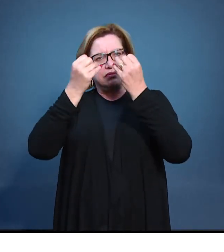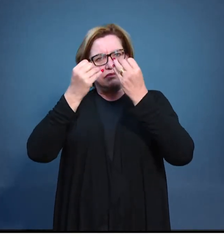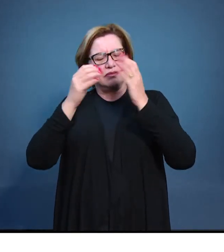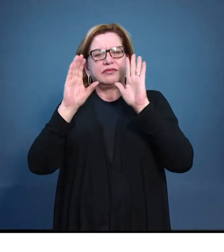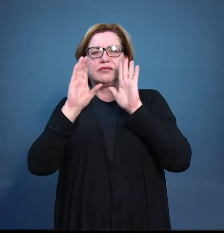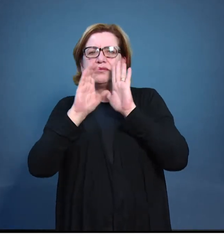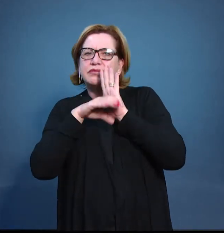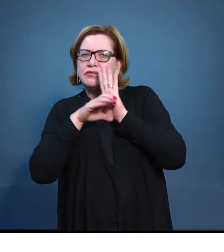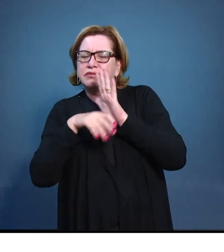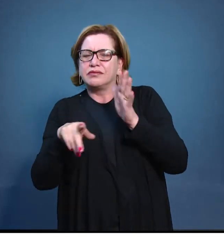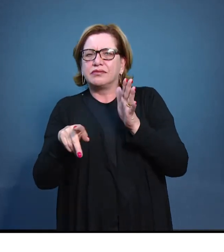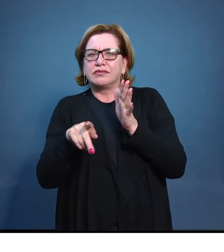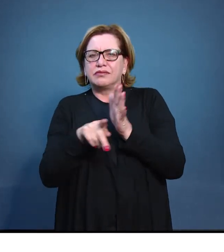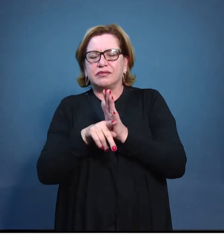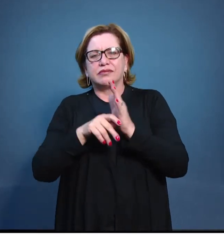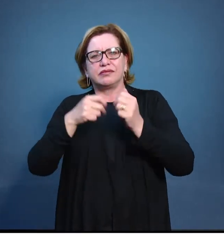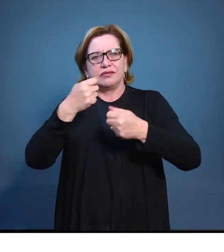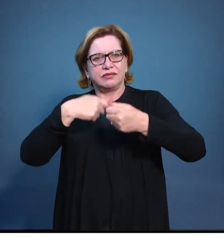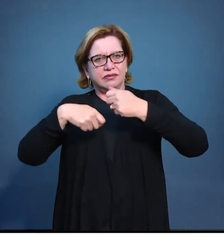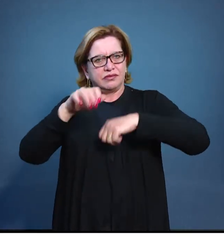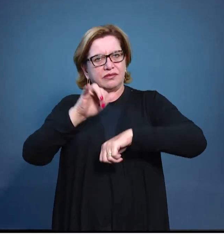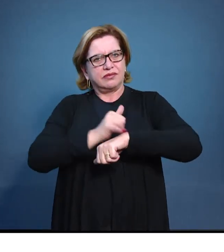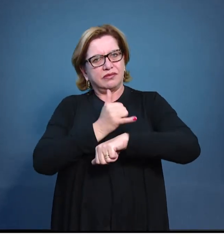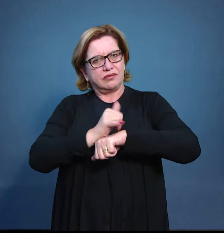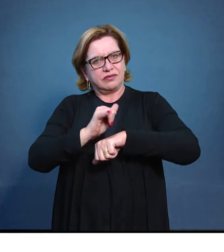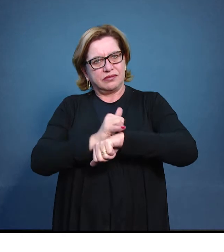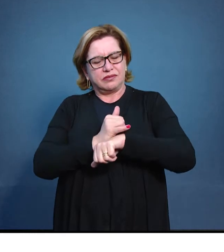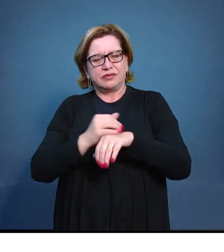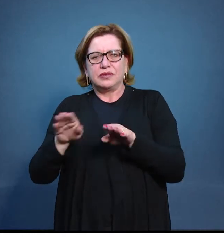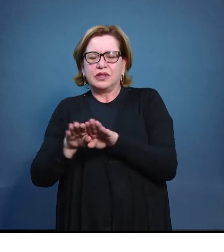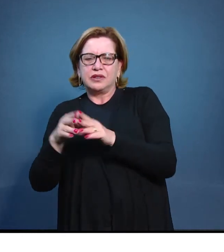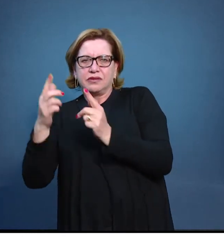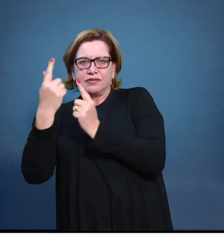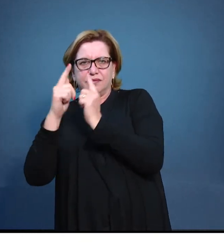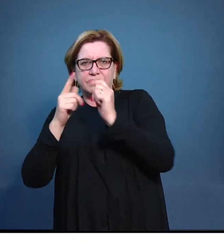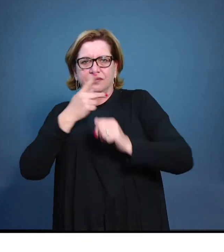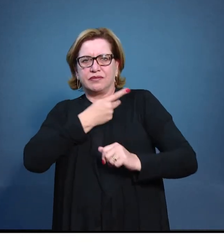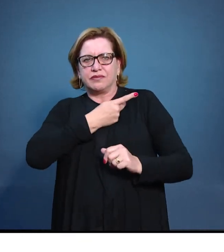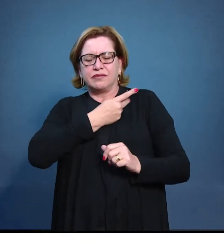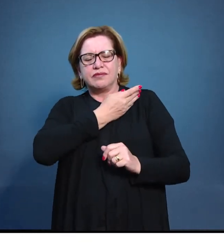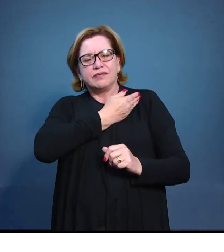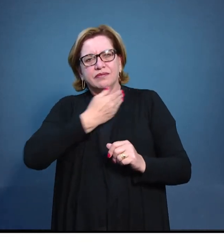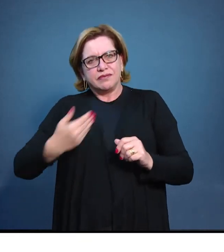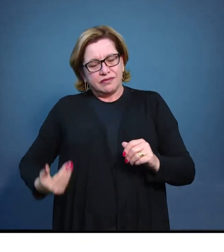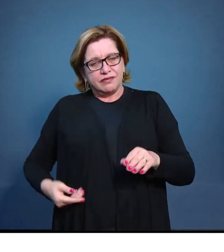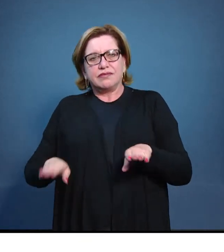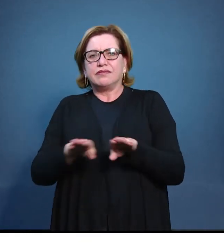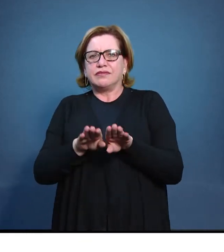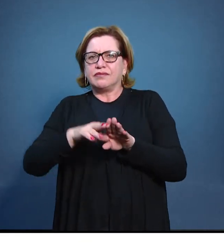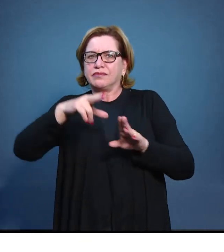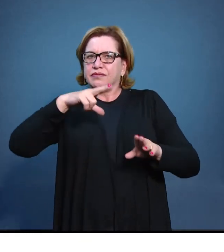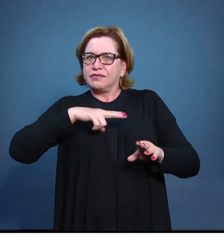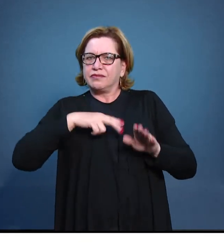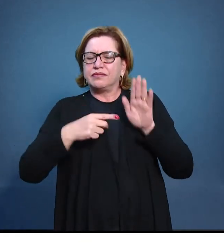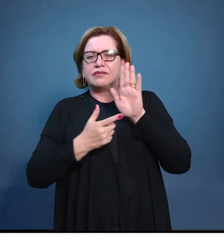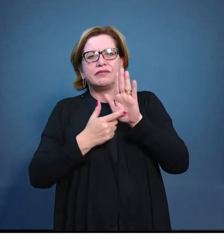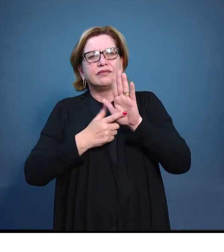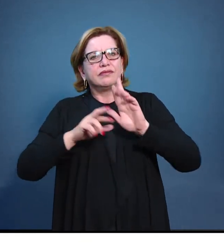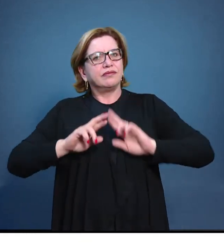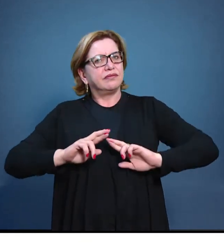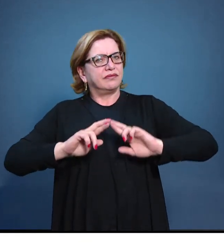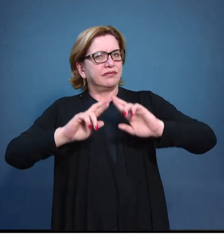conceitos da administração estratégica, tanto na gestão pública quanto na privada, mostrando as suas diferenças.